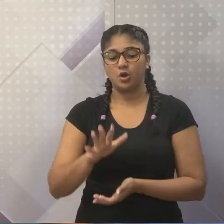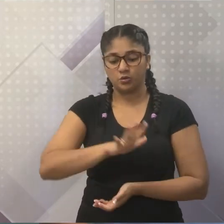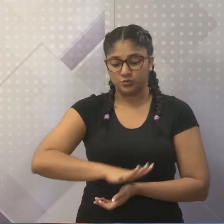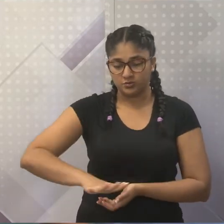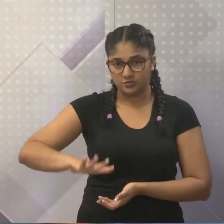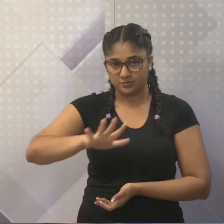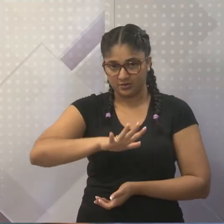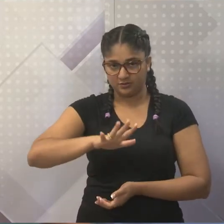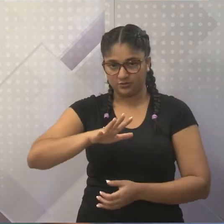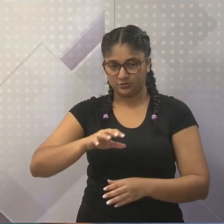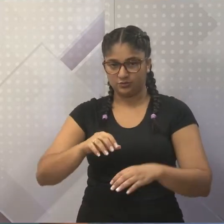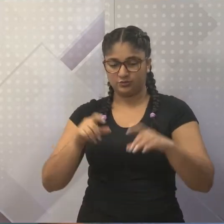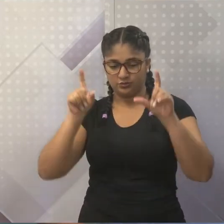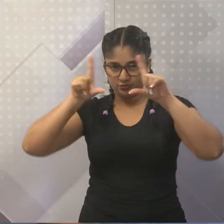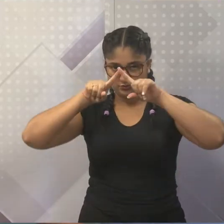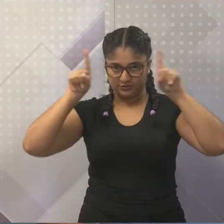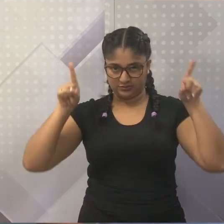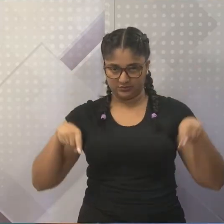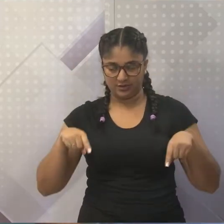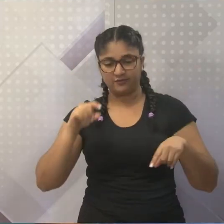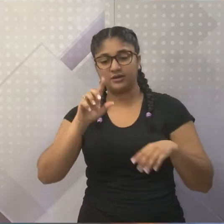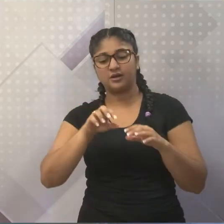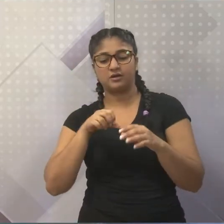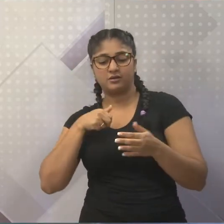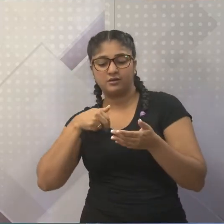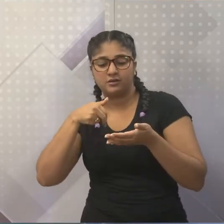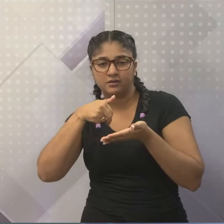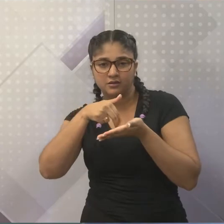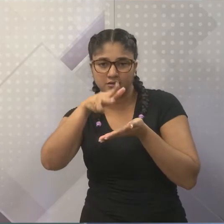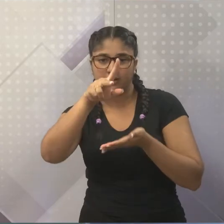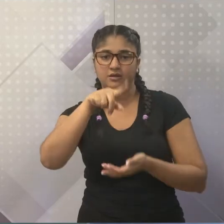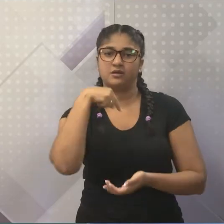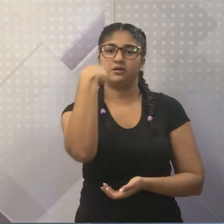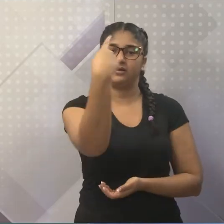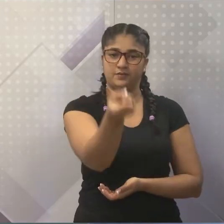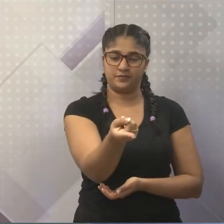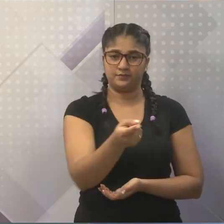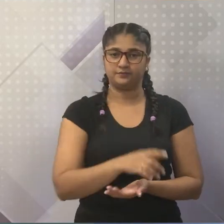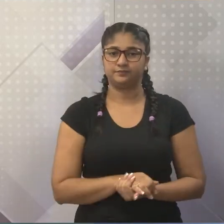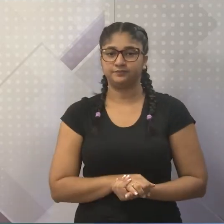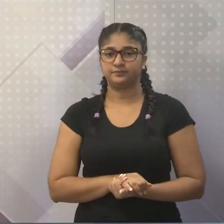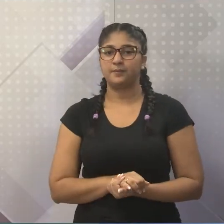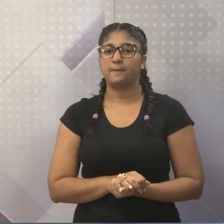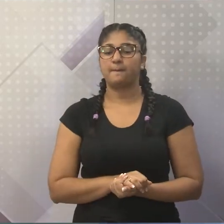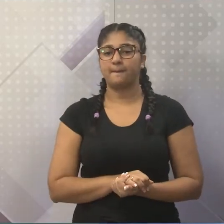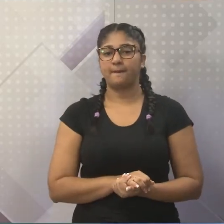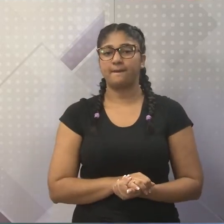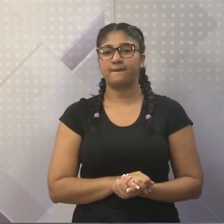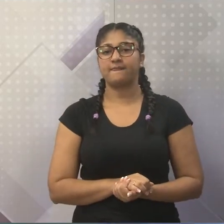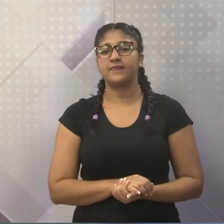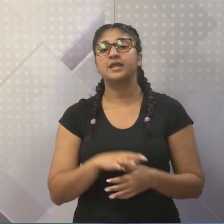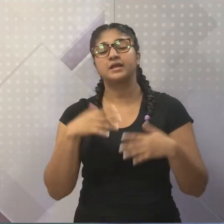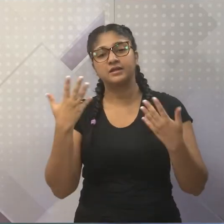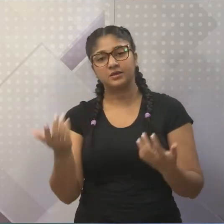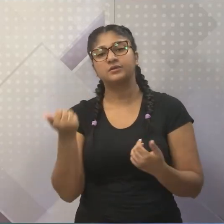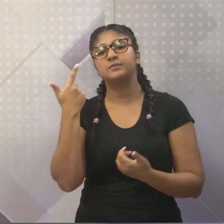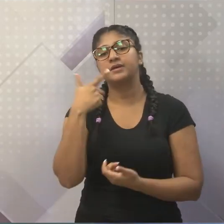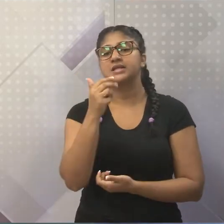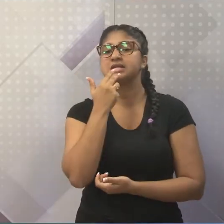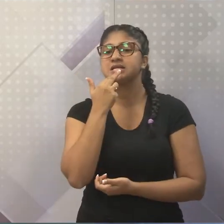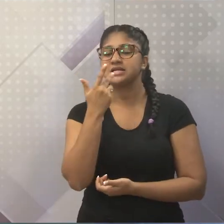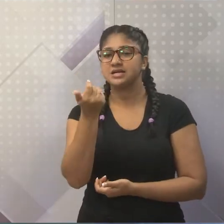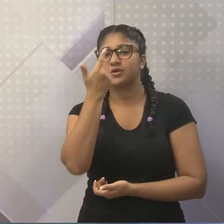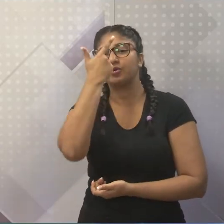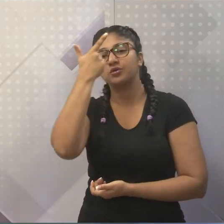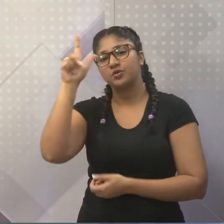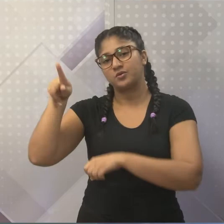do goleiro até a outra área lá. Então, nessas ligações. aí, nós já entramos no estrangeirismo. Olha como a língua portuguesa, ela